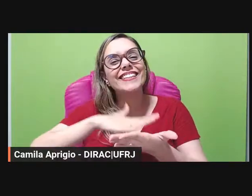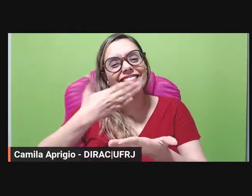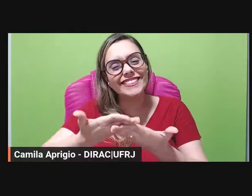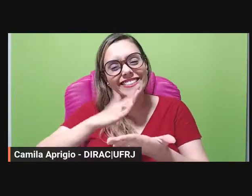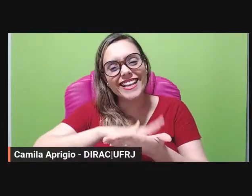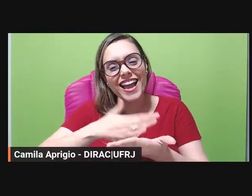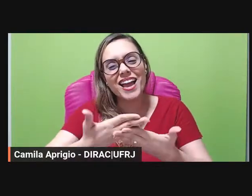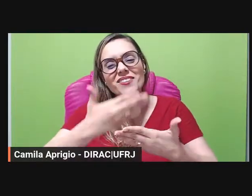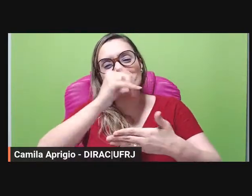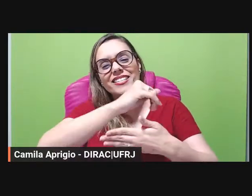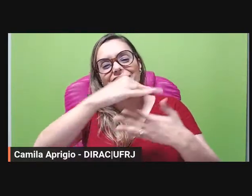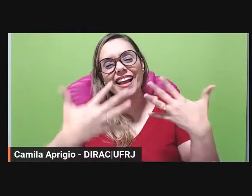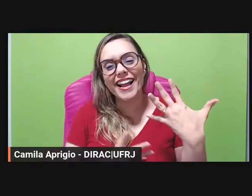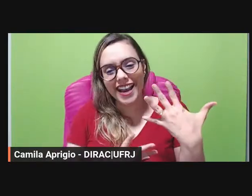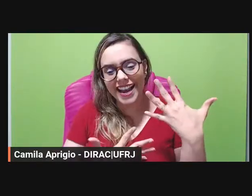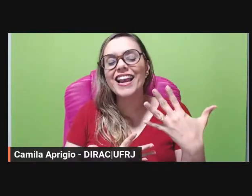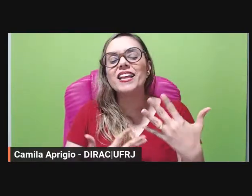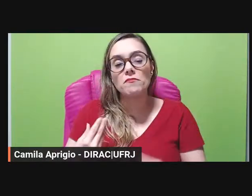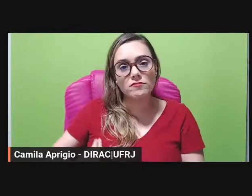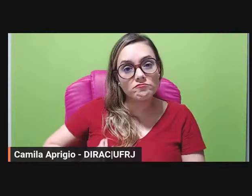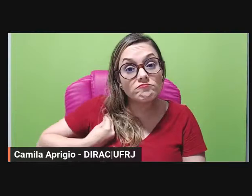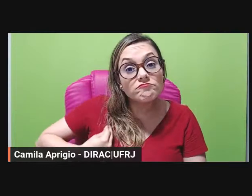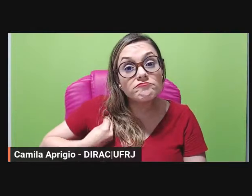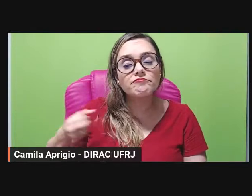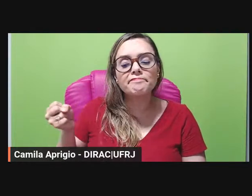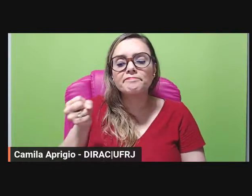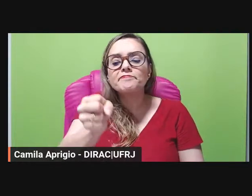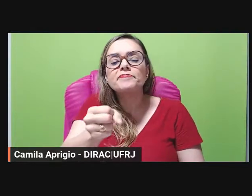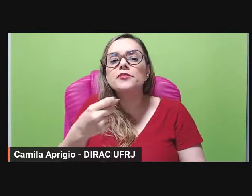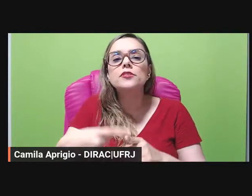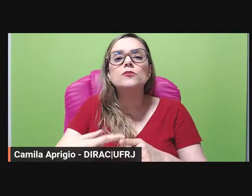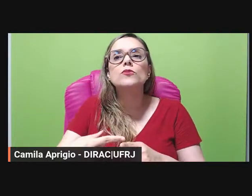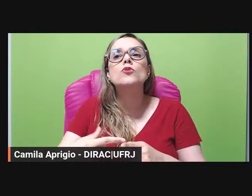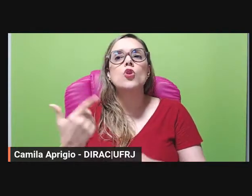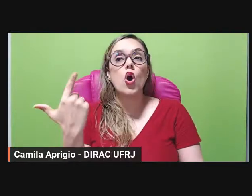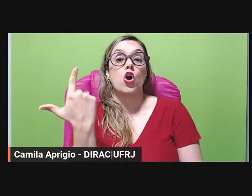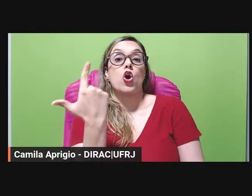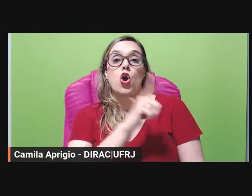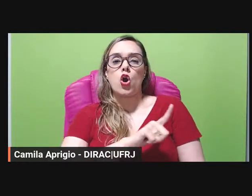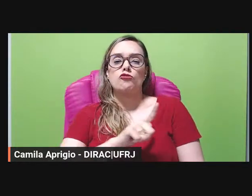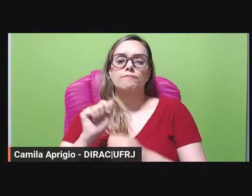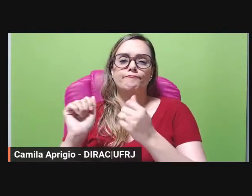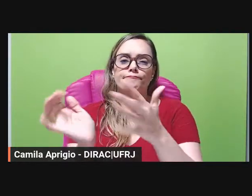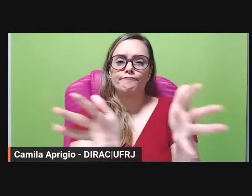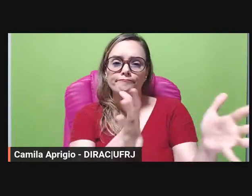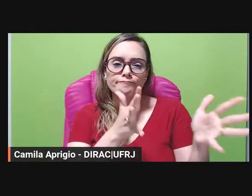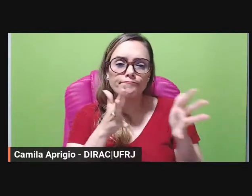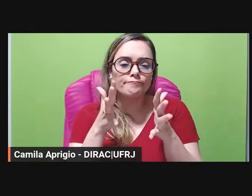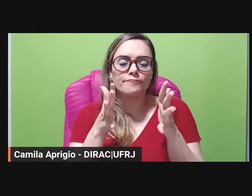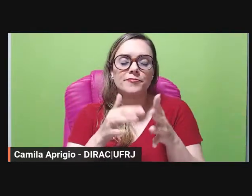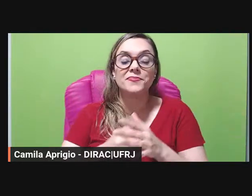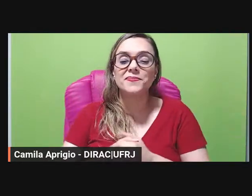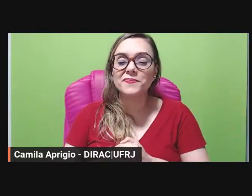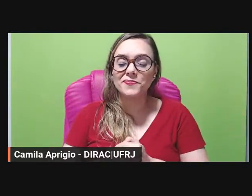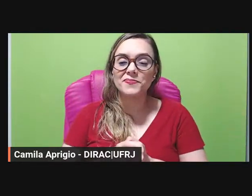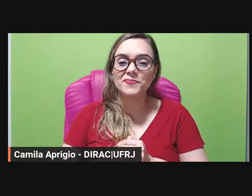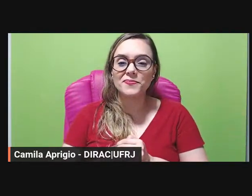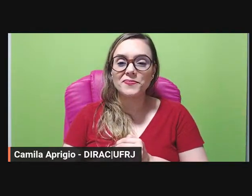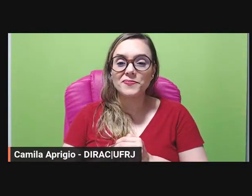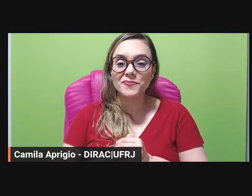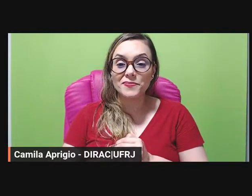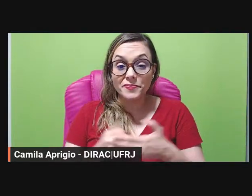estão possibilitando esse evento tão bacana bom pessoal o objetivo da minha